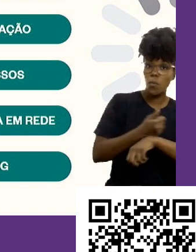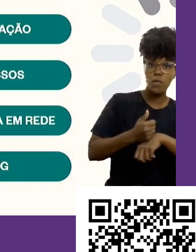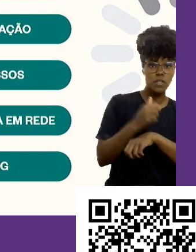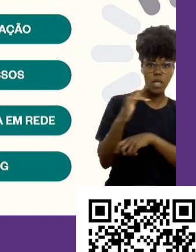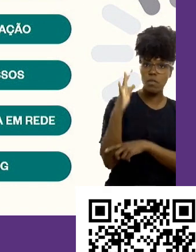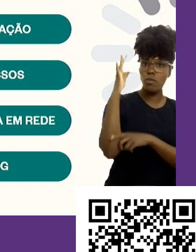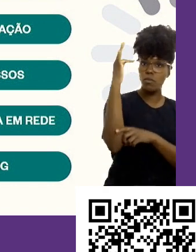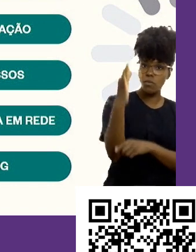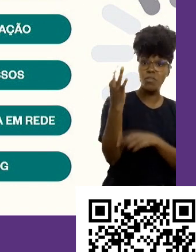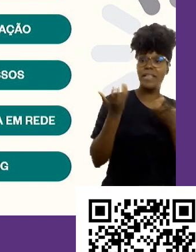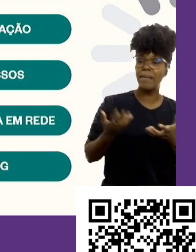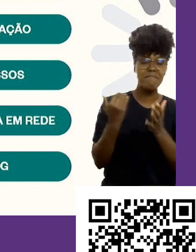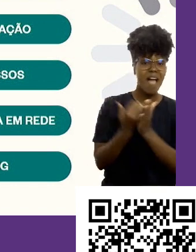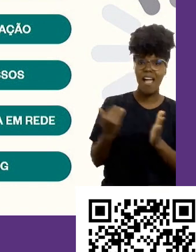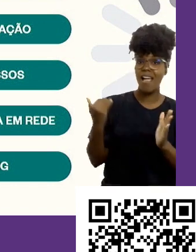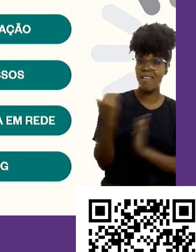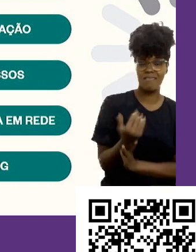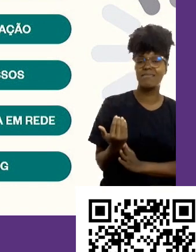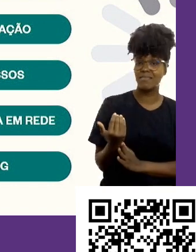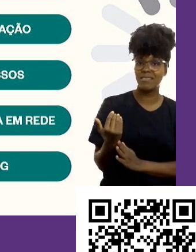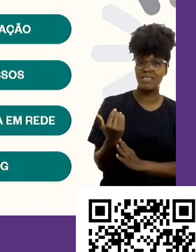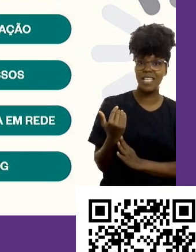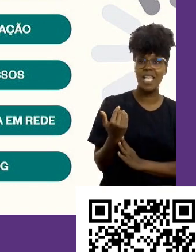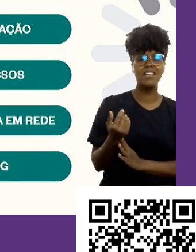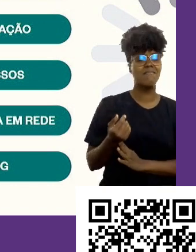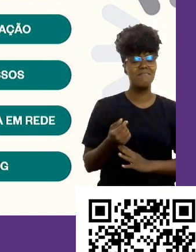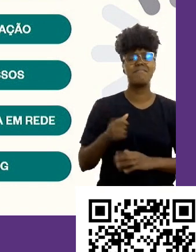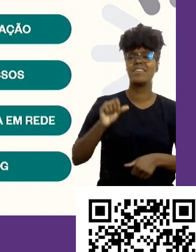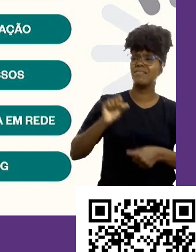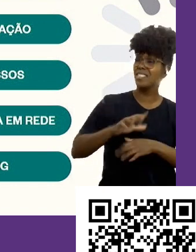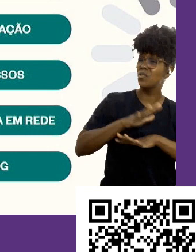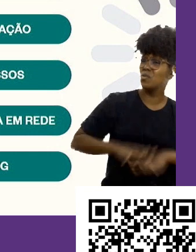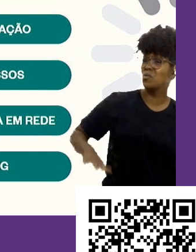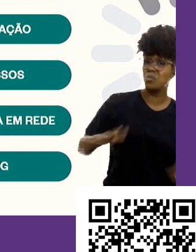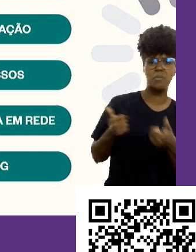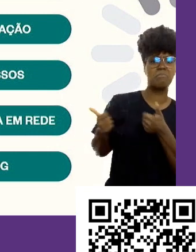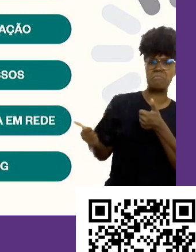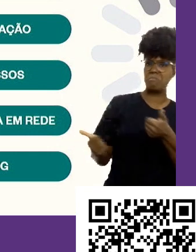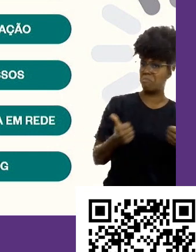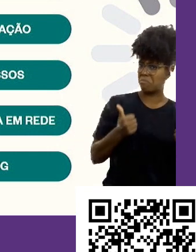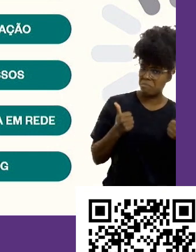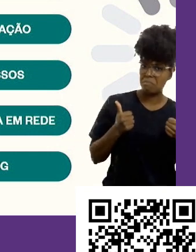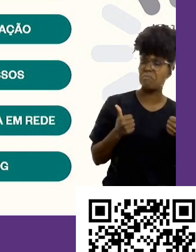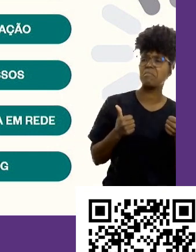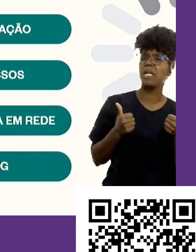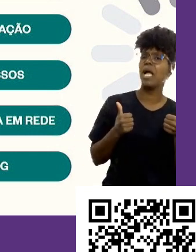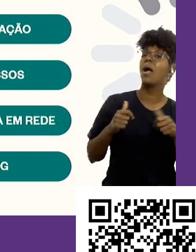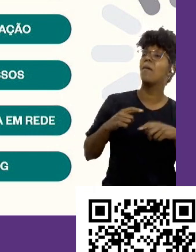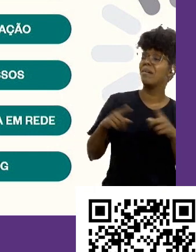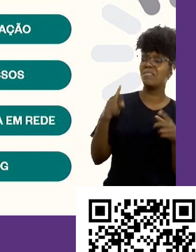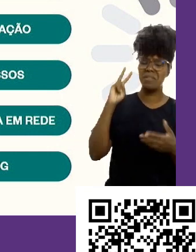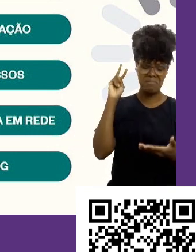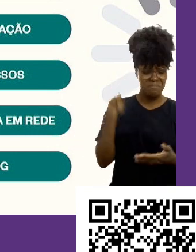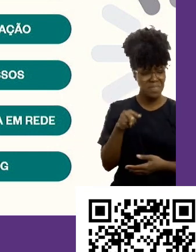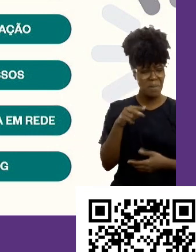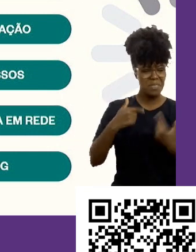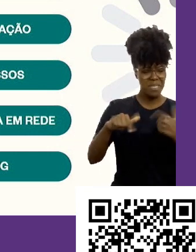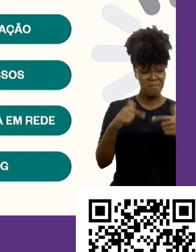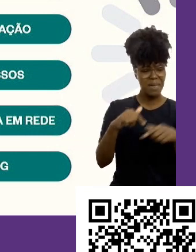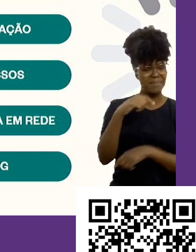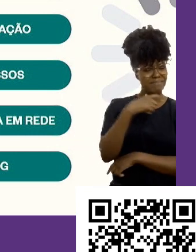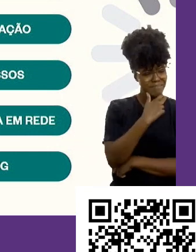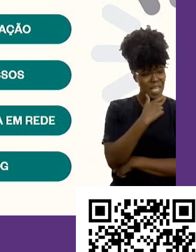inconformado. Você vai fazer tudo aquilo muito bem feito, as rotinas bem feitas, mas você vai olhar para a sua rotina e você vai pensar,